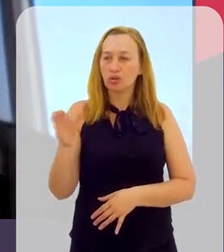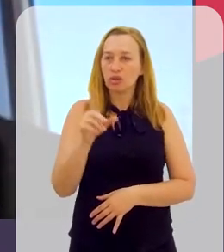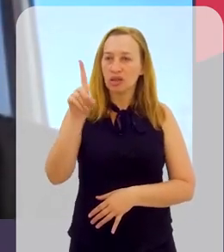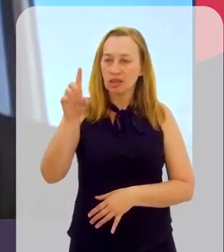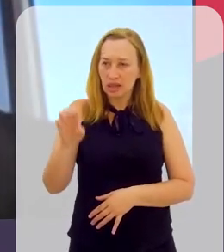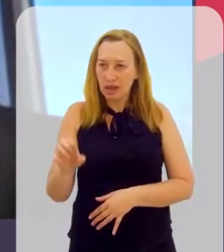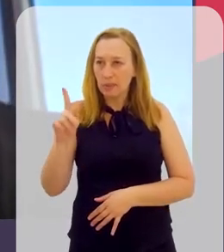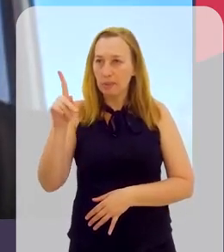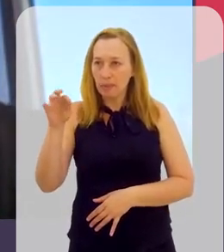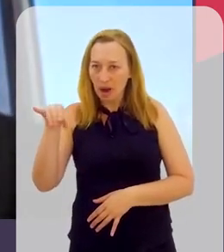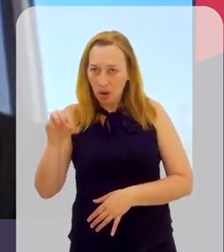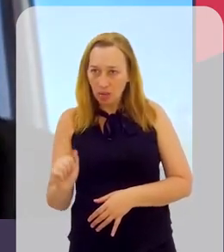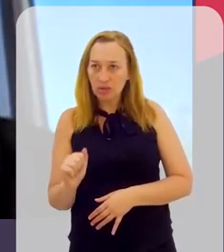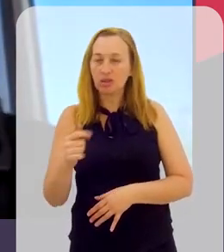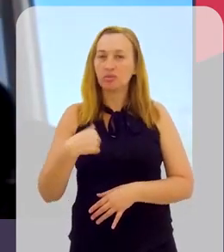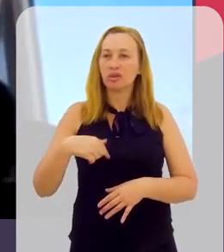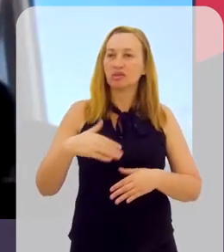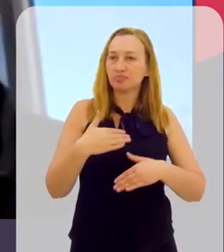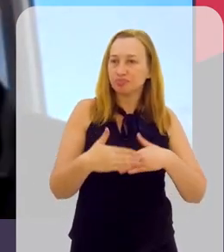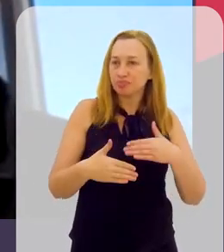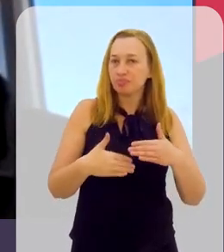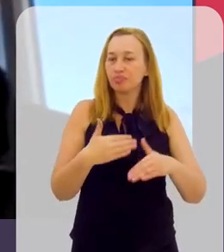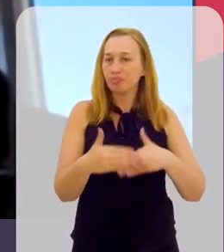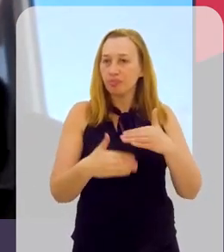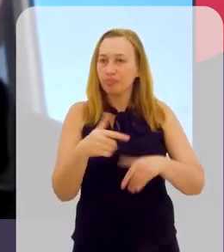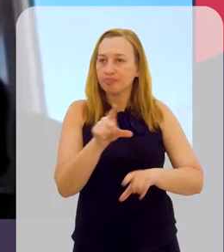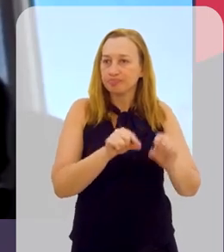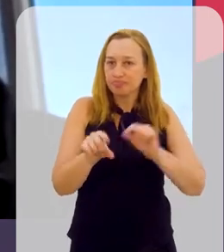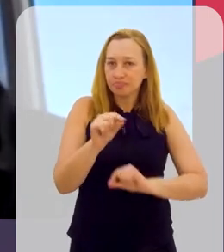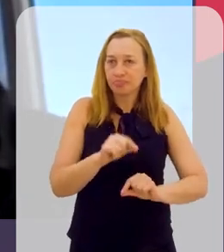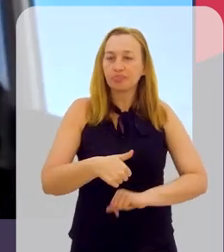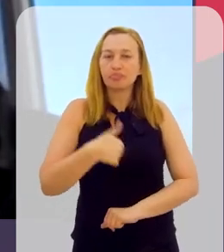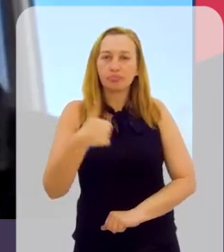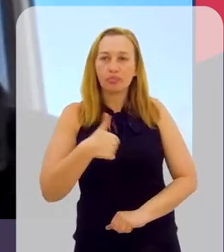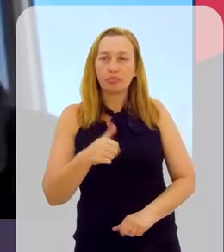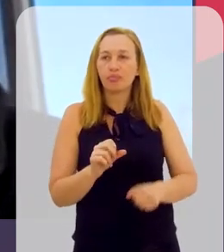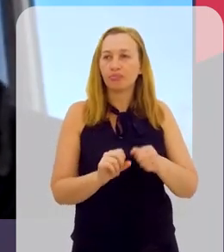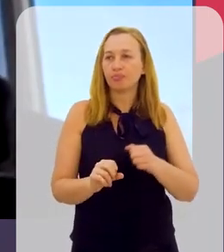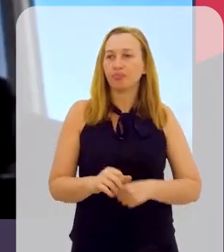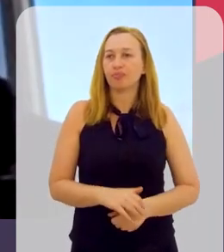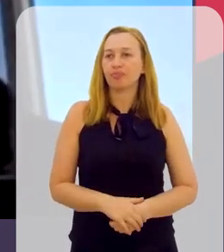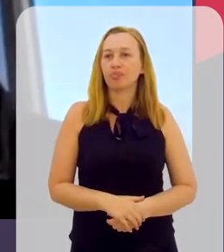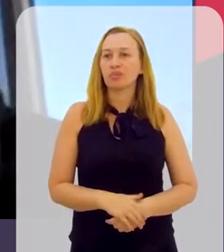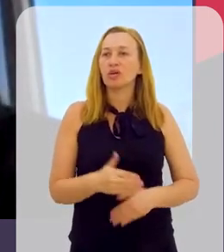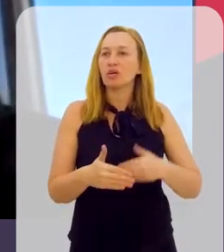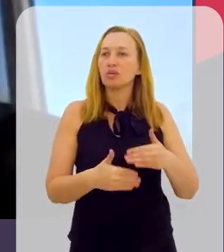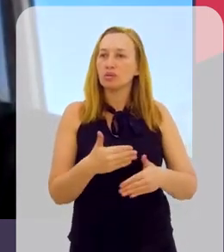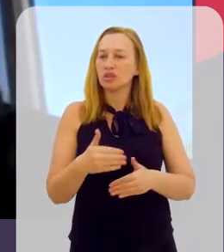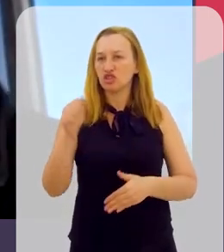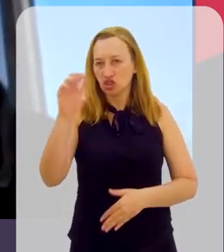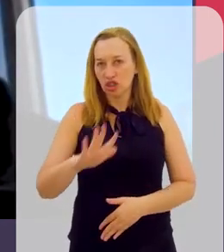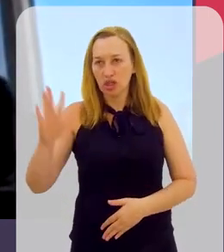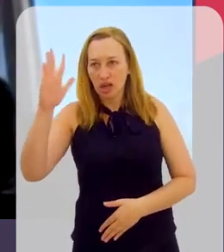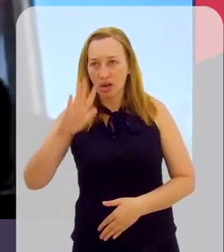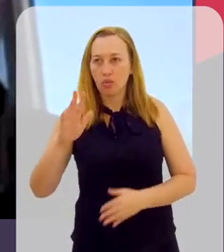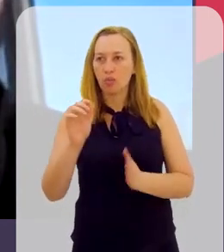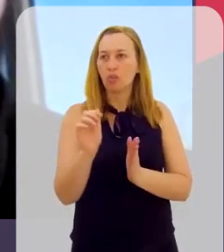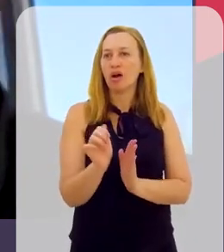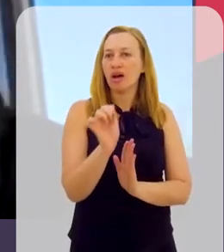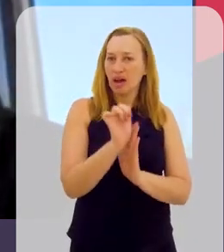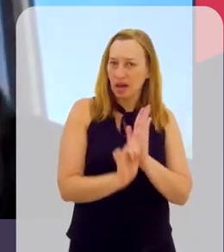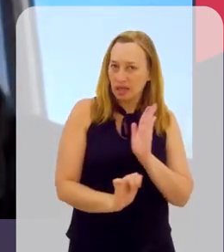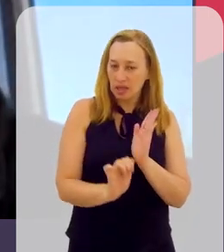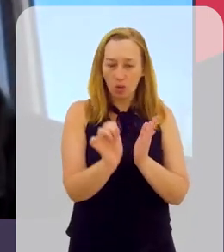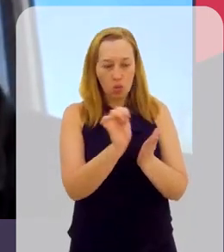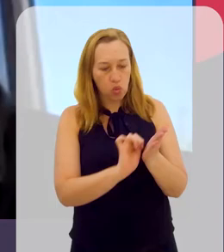E lá eu passei pelo processo seletivo, primeiro a gente fez um processo geral, uma